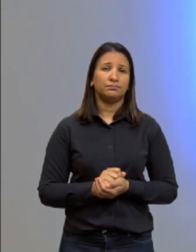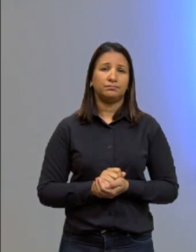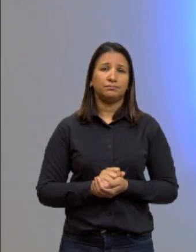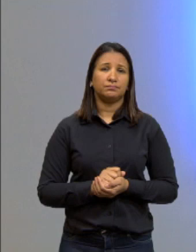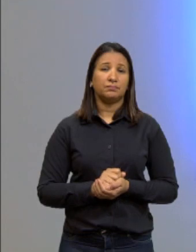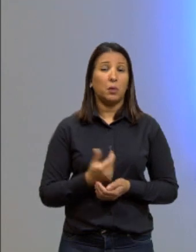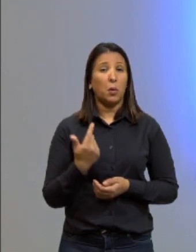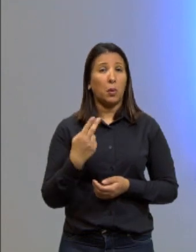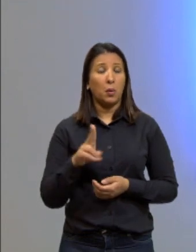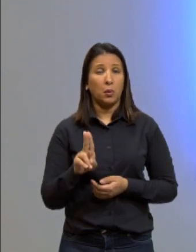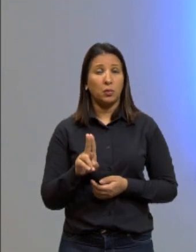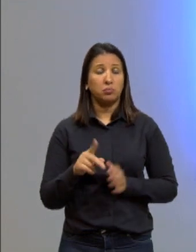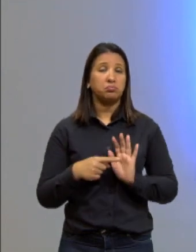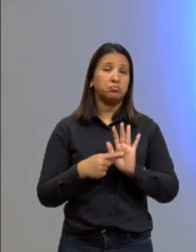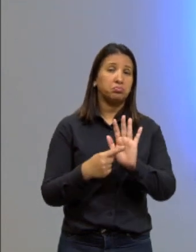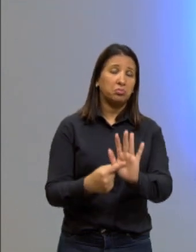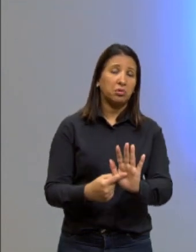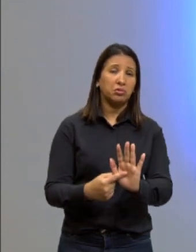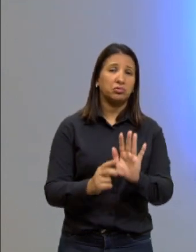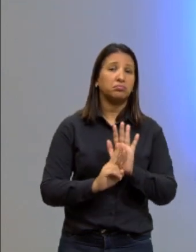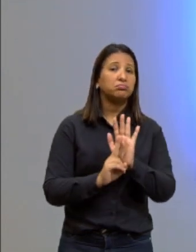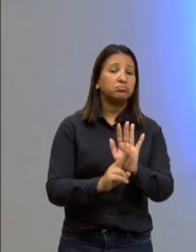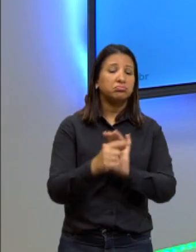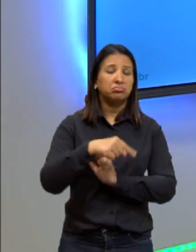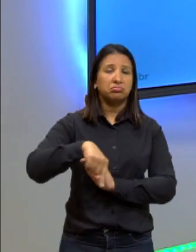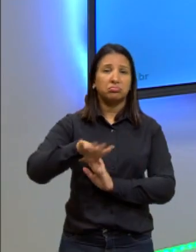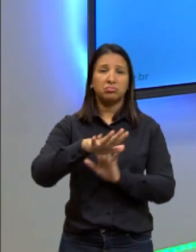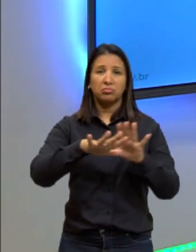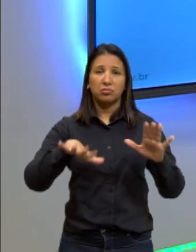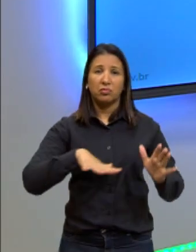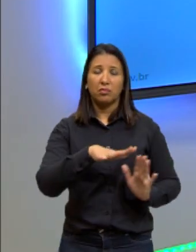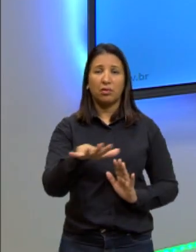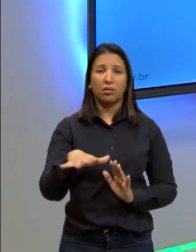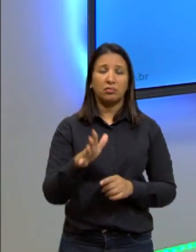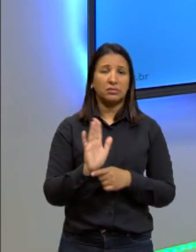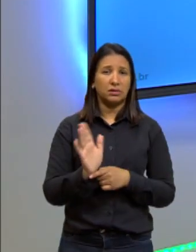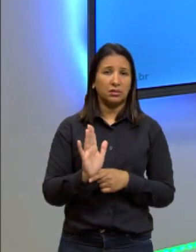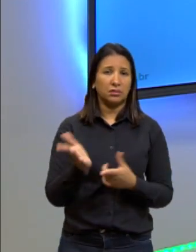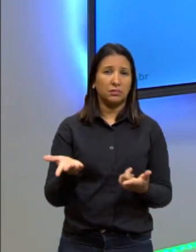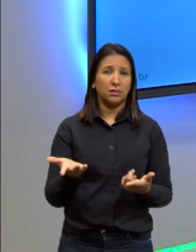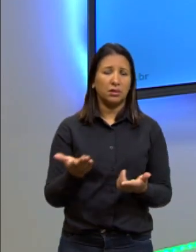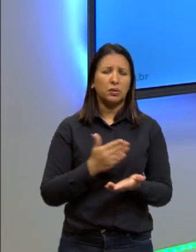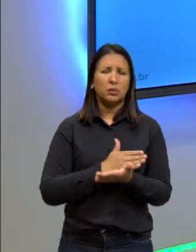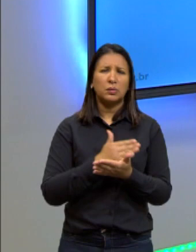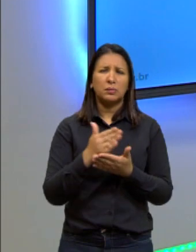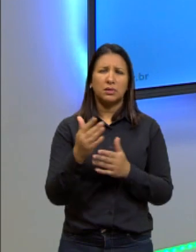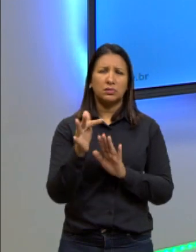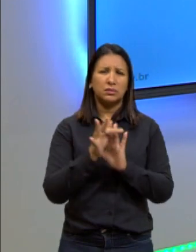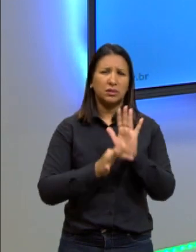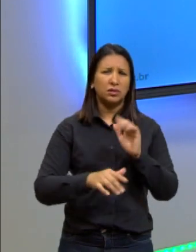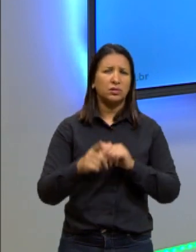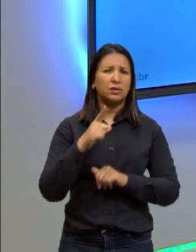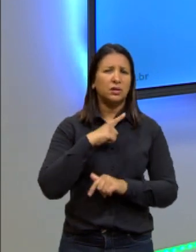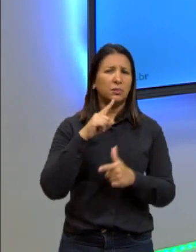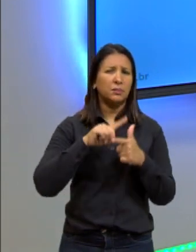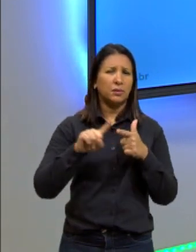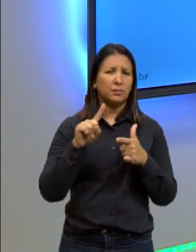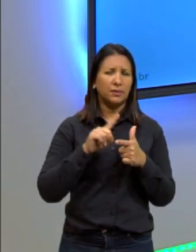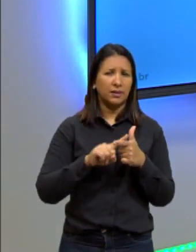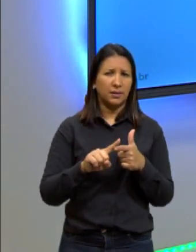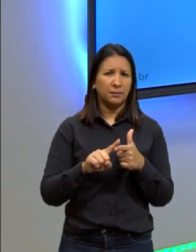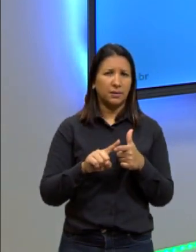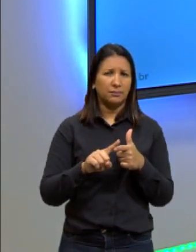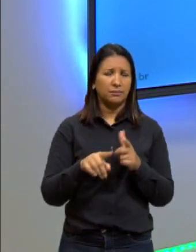Ou eles não se apresentam nesses locais? Então, aqui no início do texto, a gente já tem um problema de